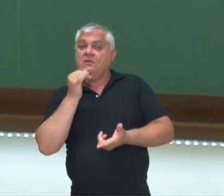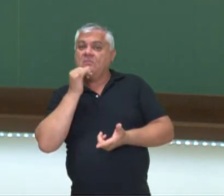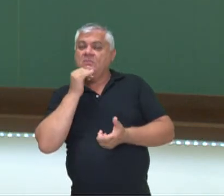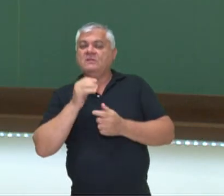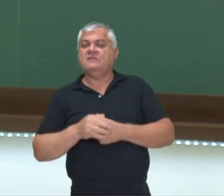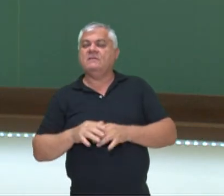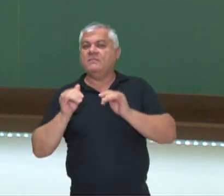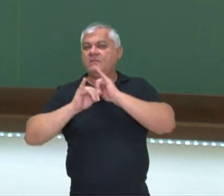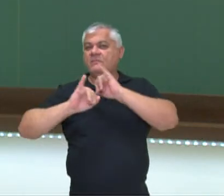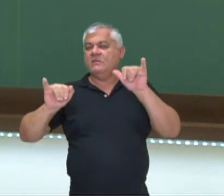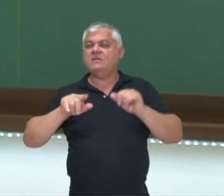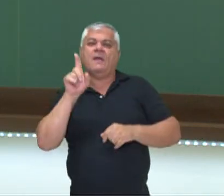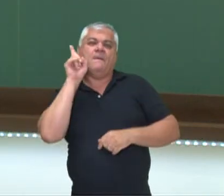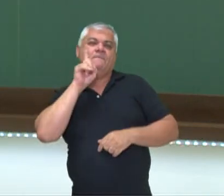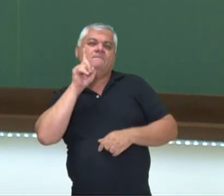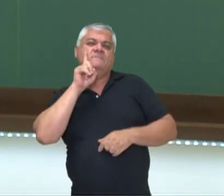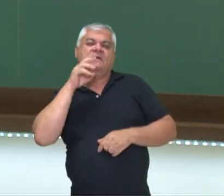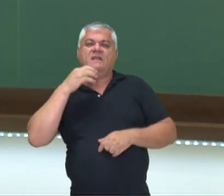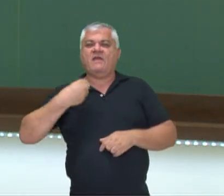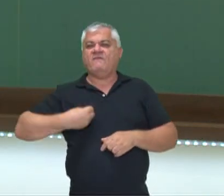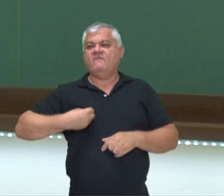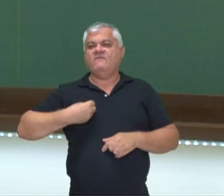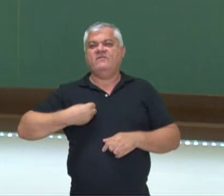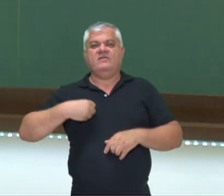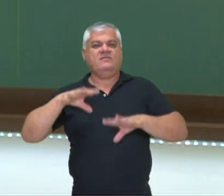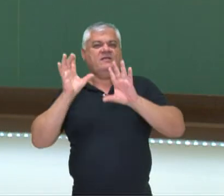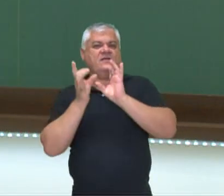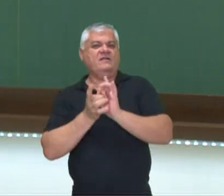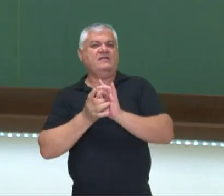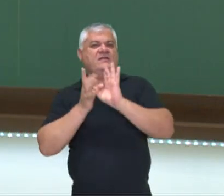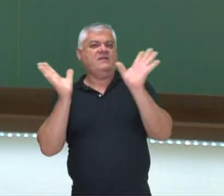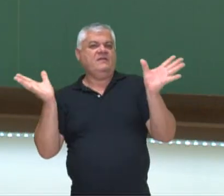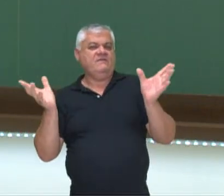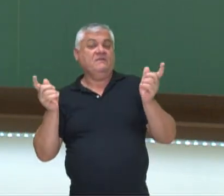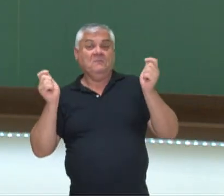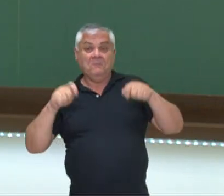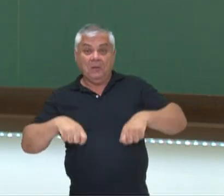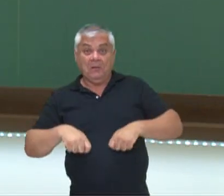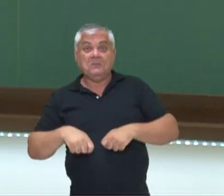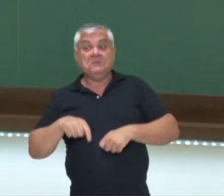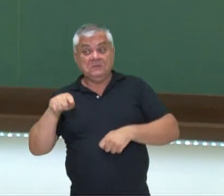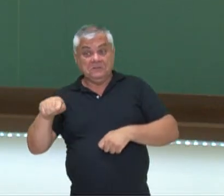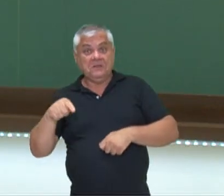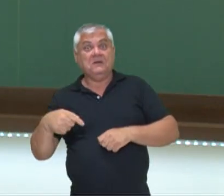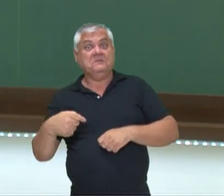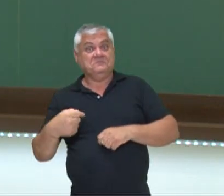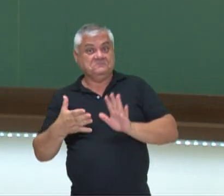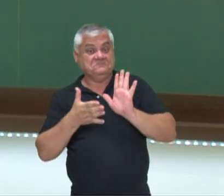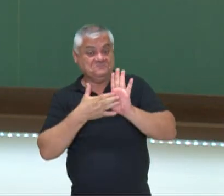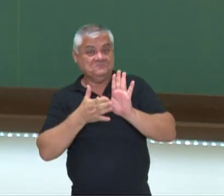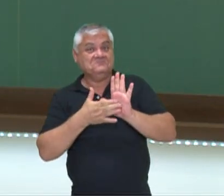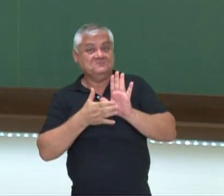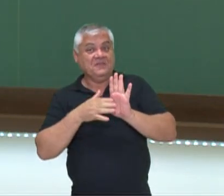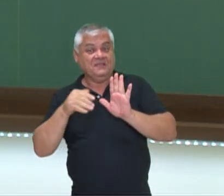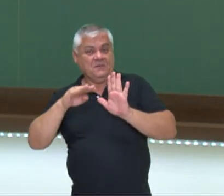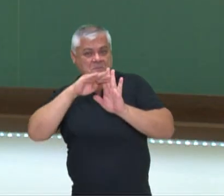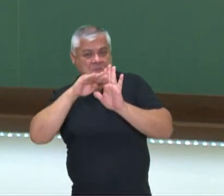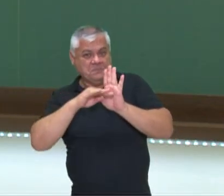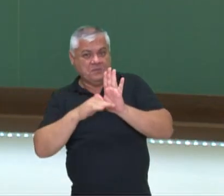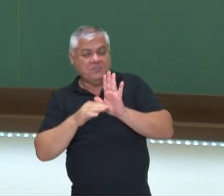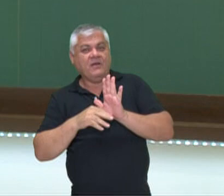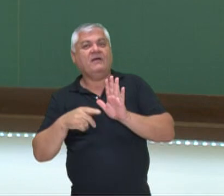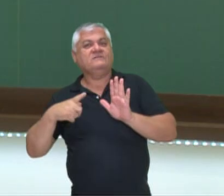slogan, o American Way of Life, onde, através de uma doutrina chamada doutrina Truman, se estabeleciam